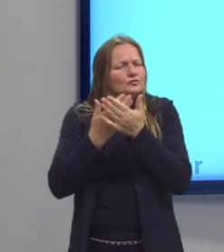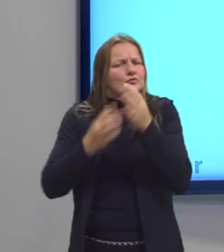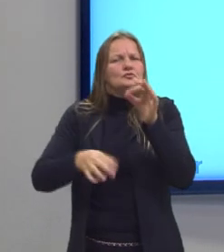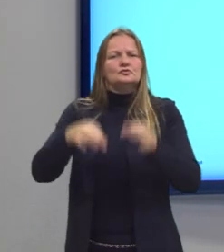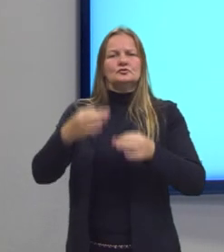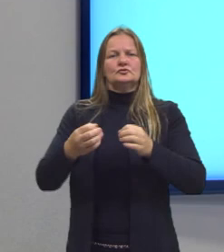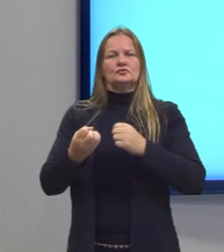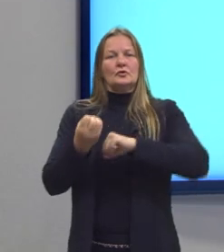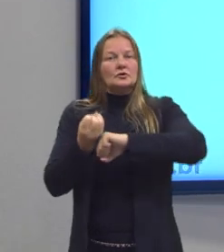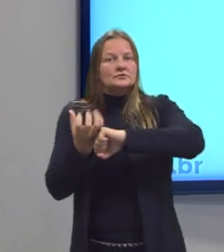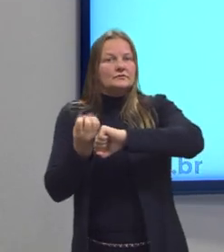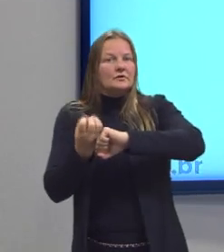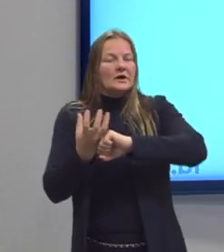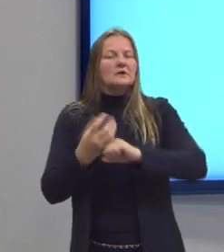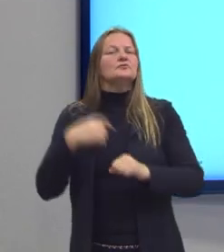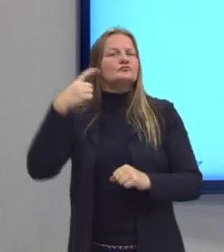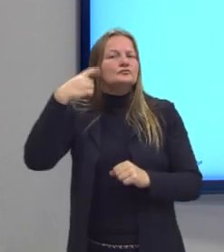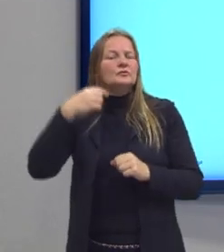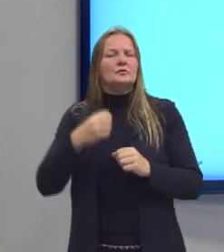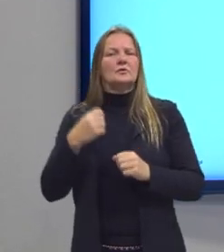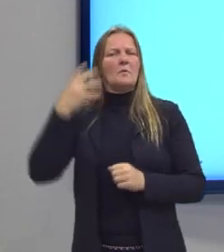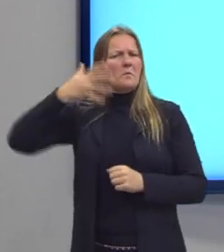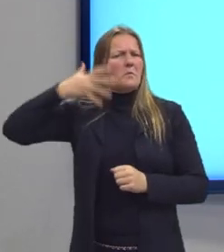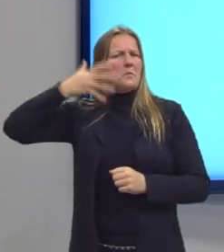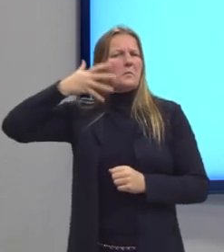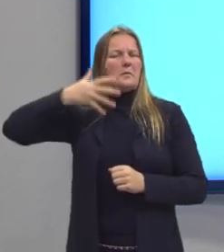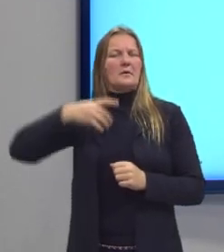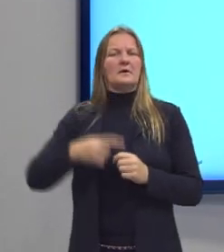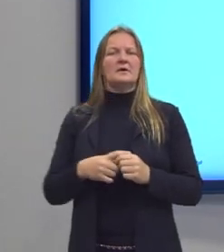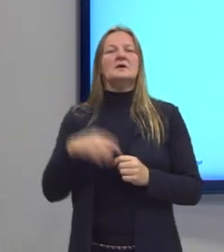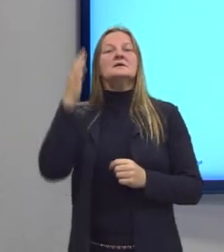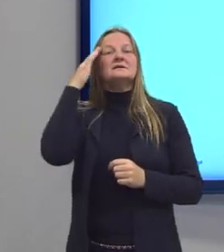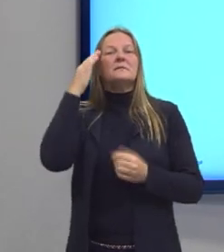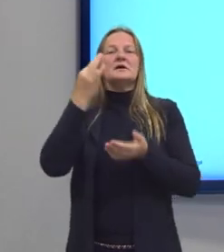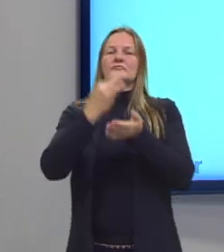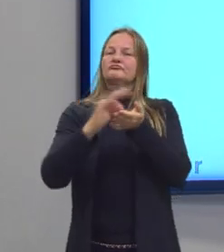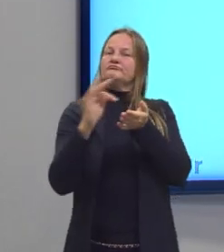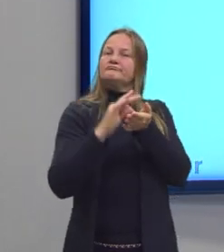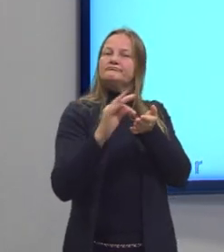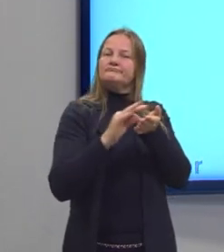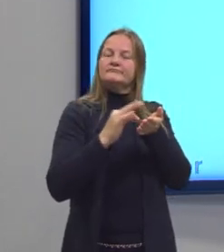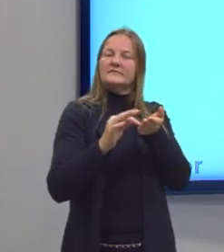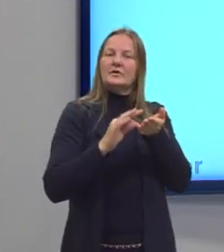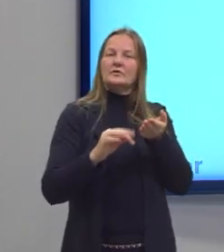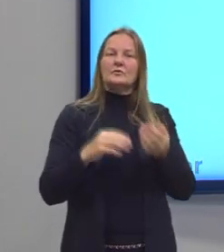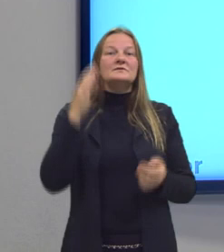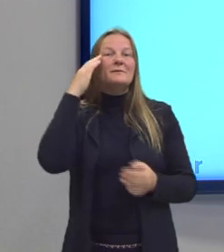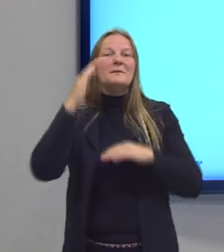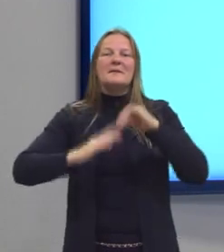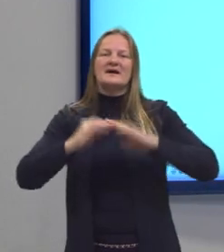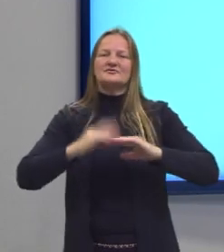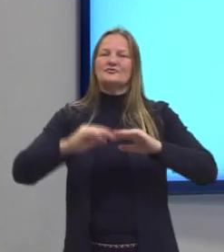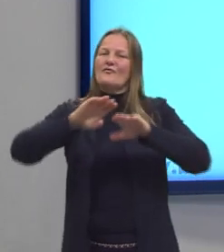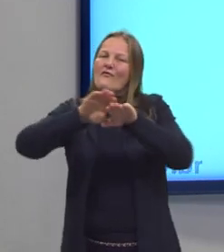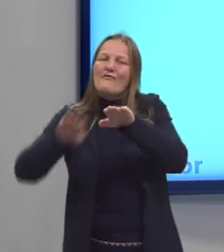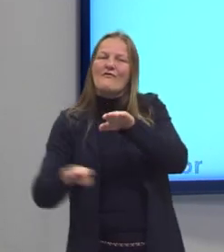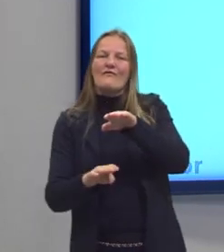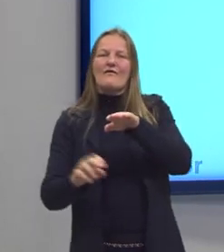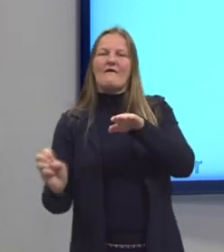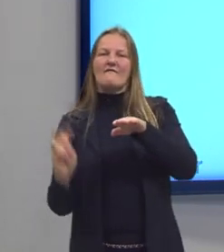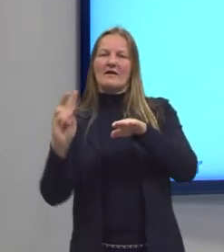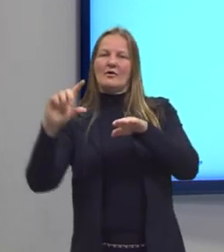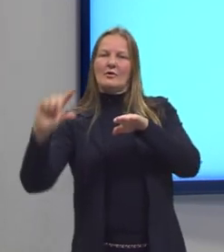advogado, com uma boa retórica e um saber teórico e não um saber prático. A